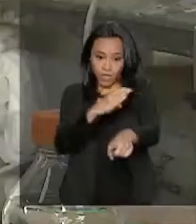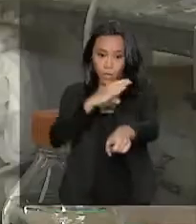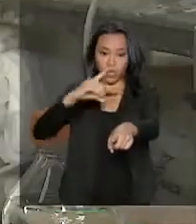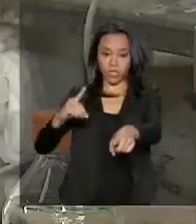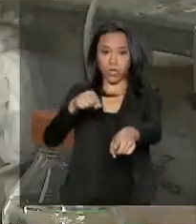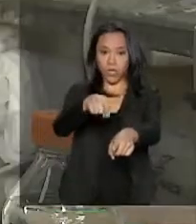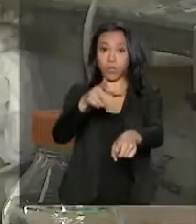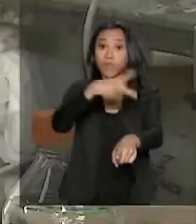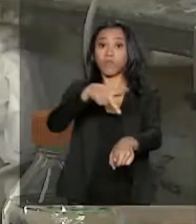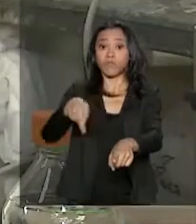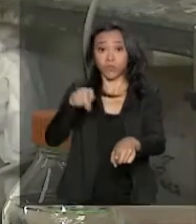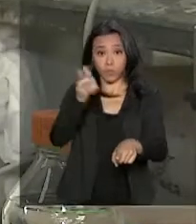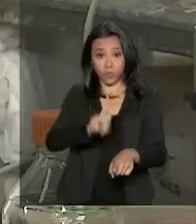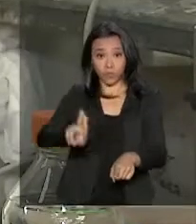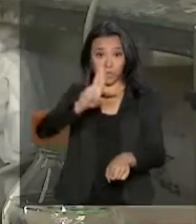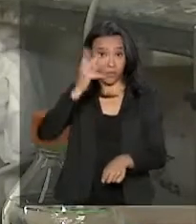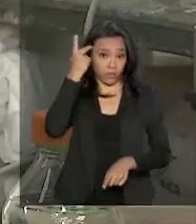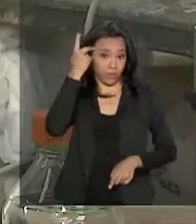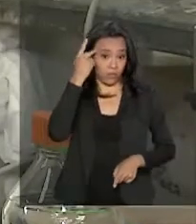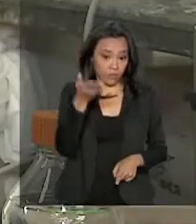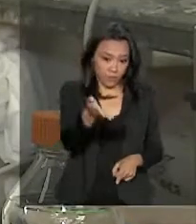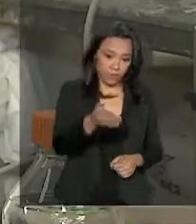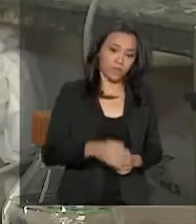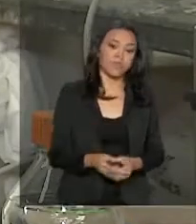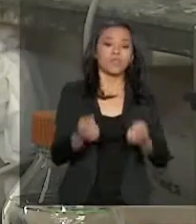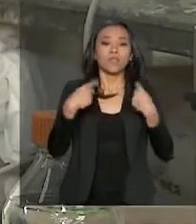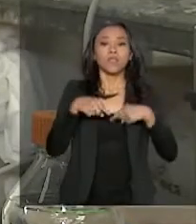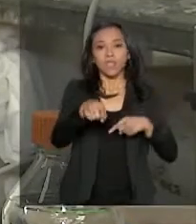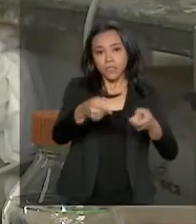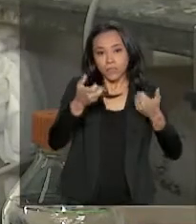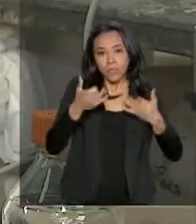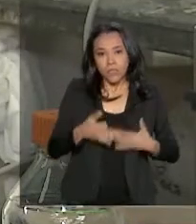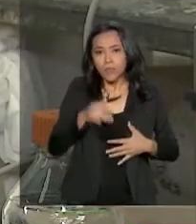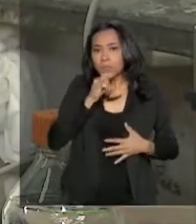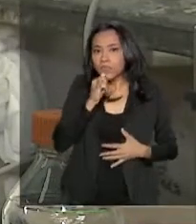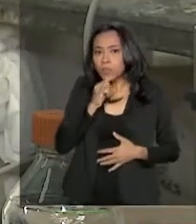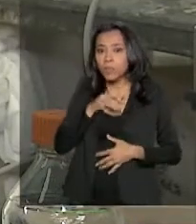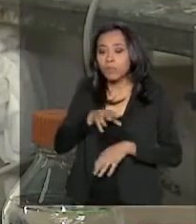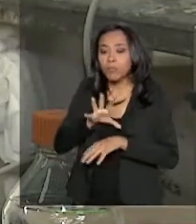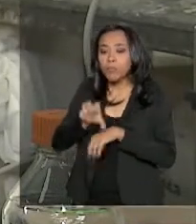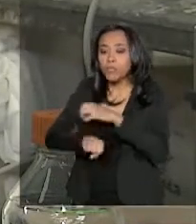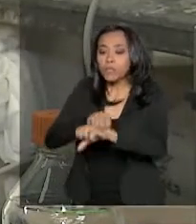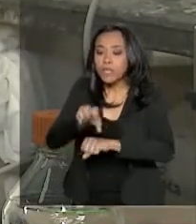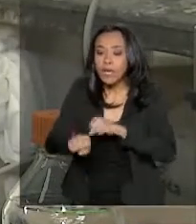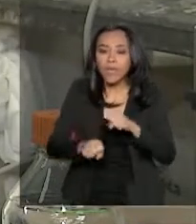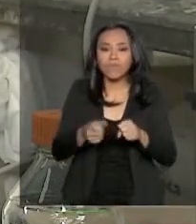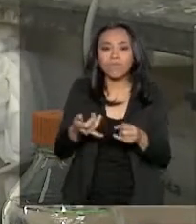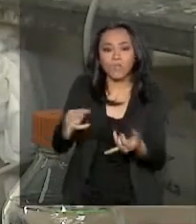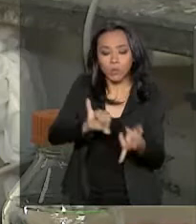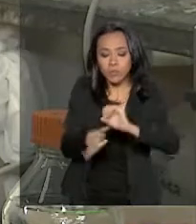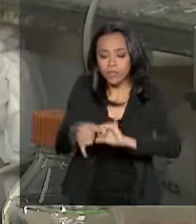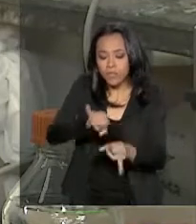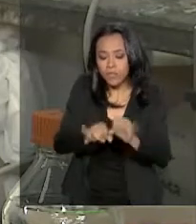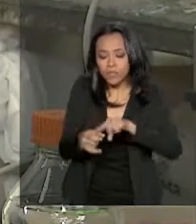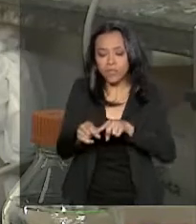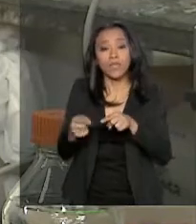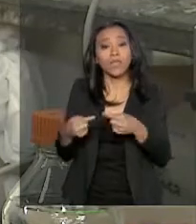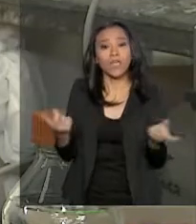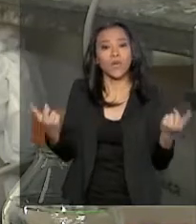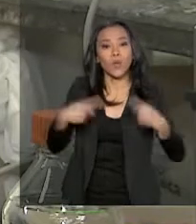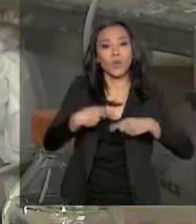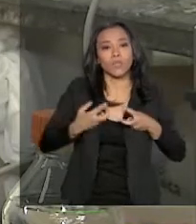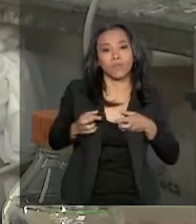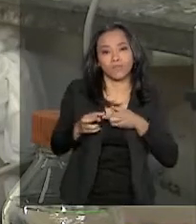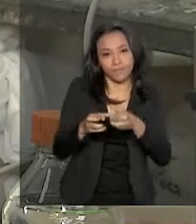Paulo. Posso citar, por exemplo, busca de substâncias que têm atividade anti-câncer. Substâncias químicas que têm